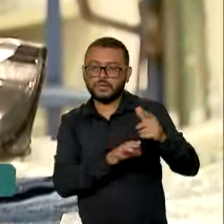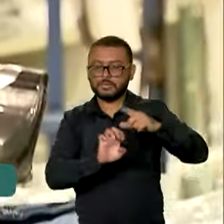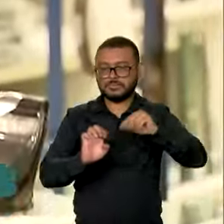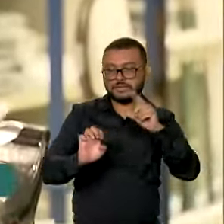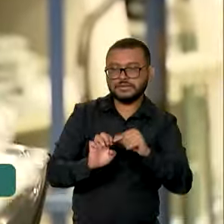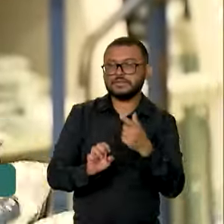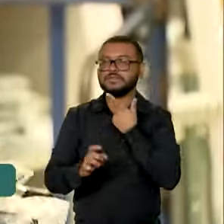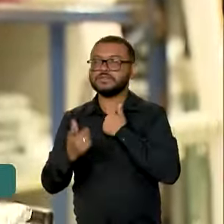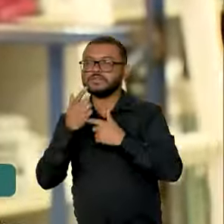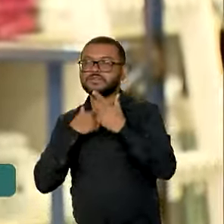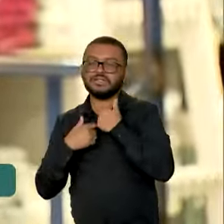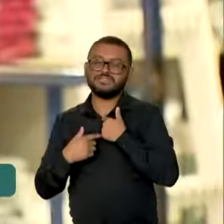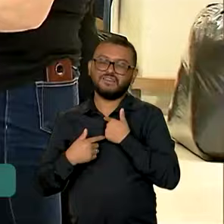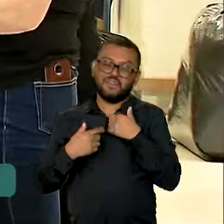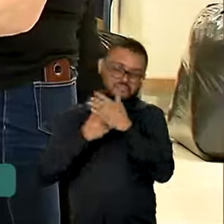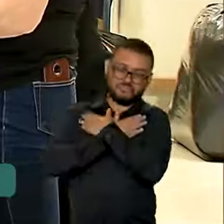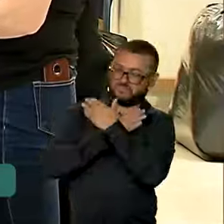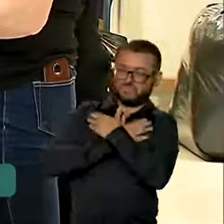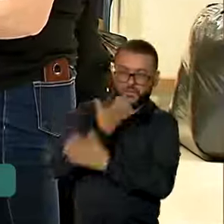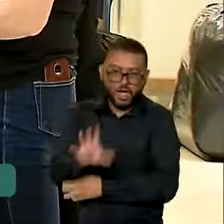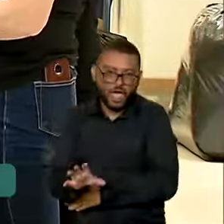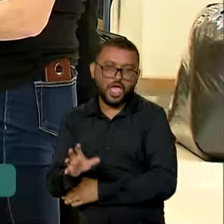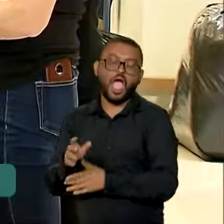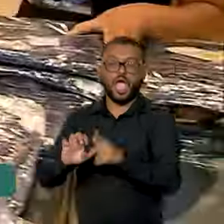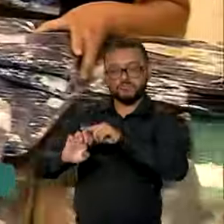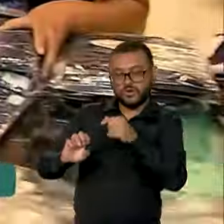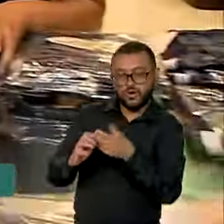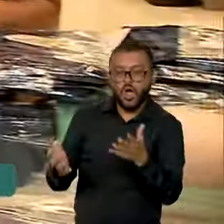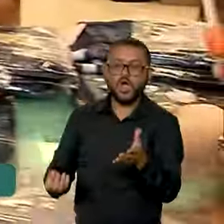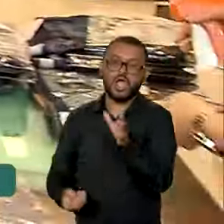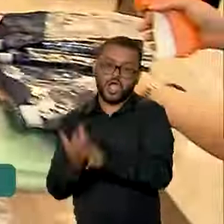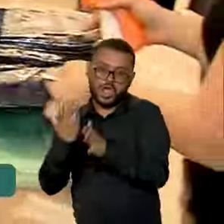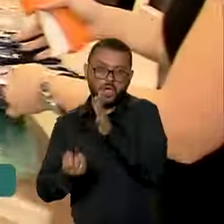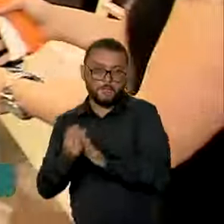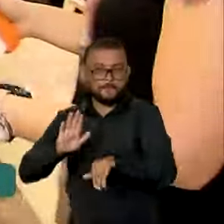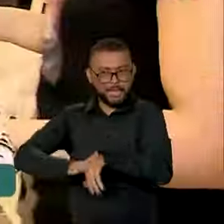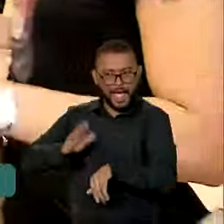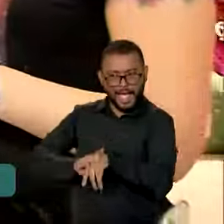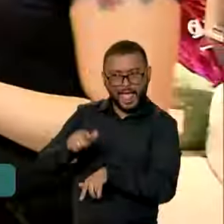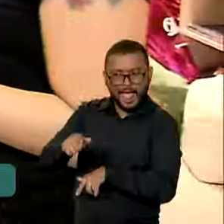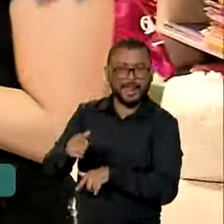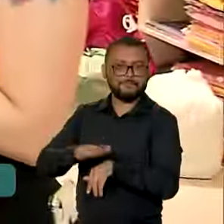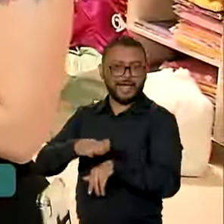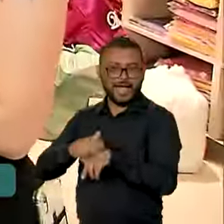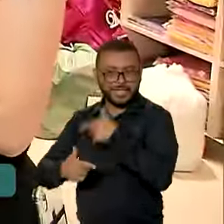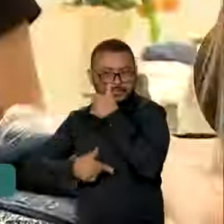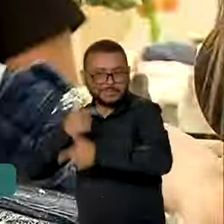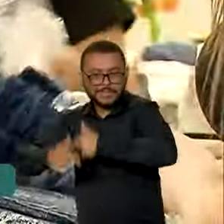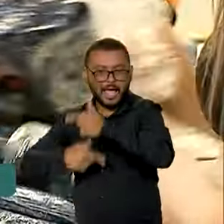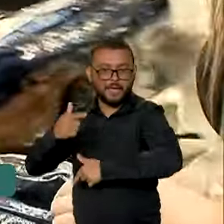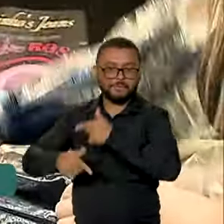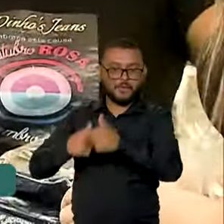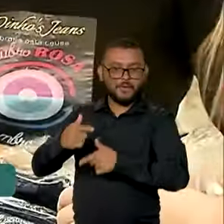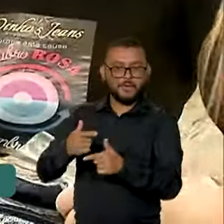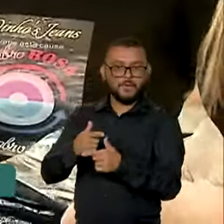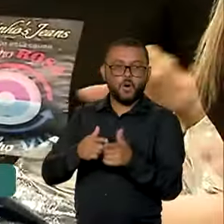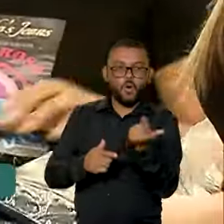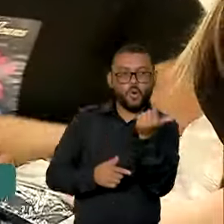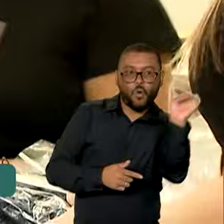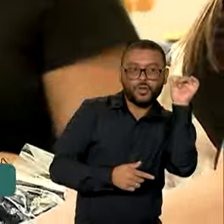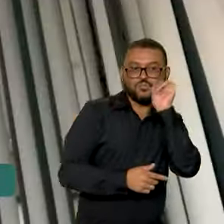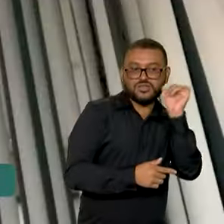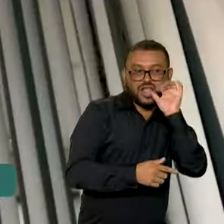para escapar do desemprego. E quanto mais elas empreendem, mais elas geram emprego e incluem outras